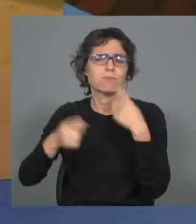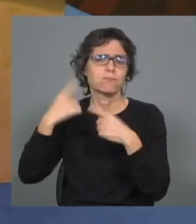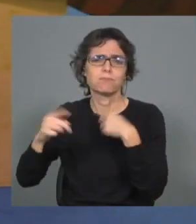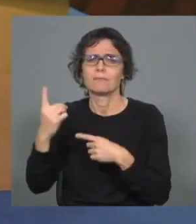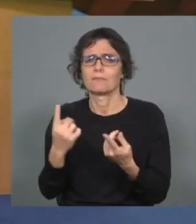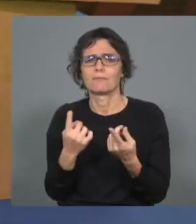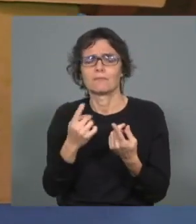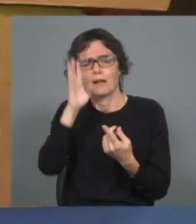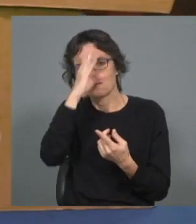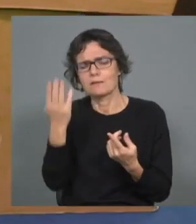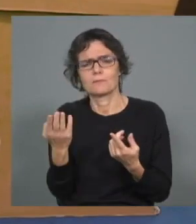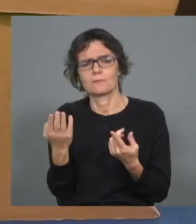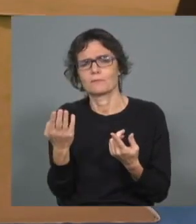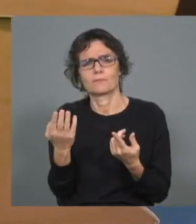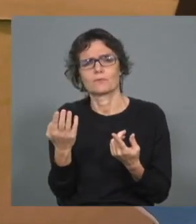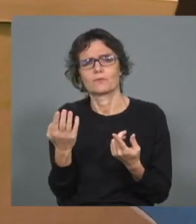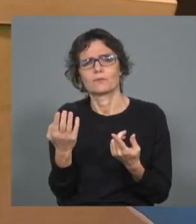cada um de nós pode fazer